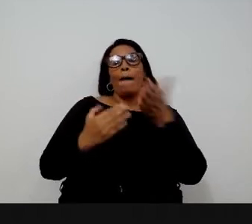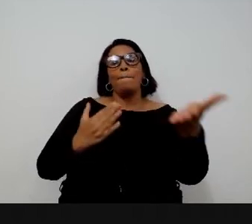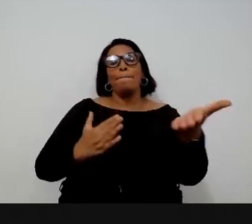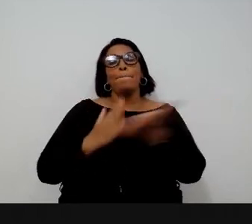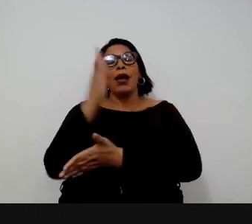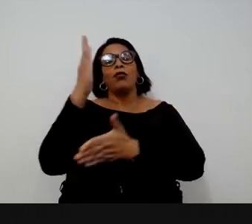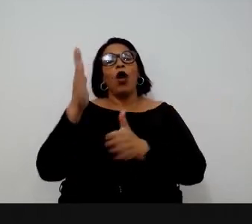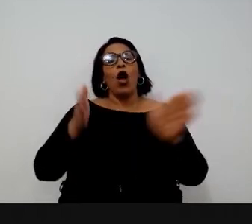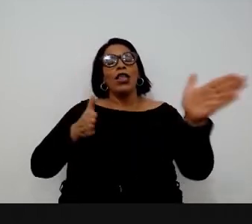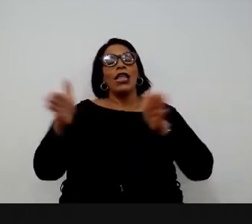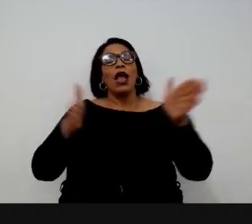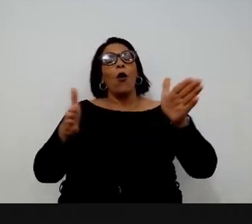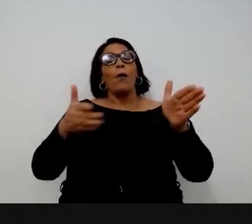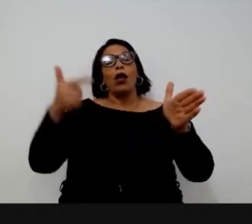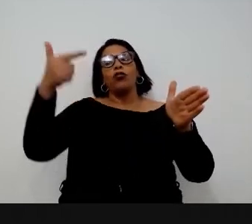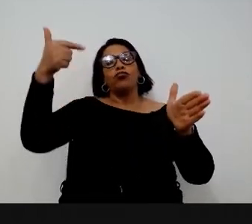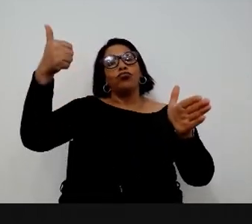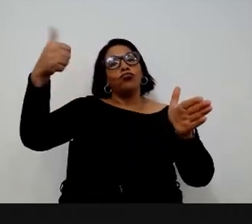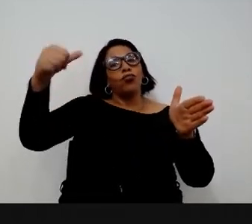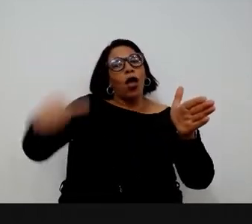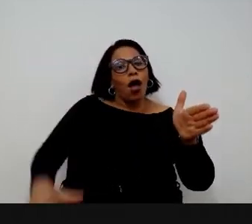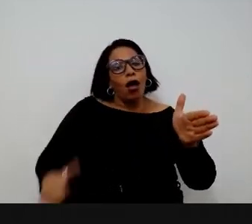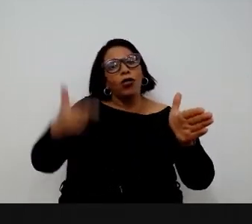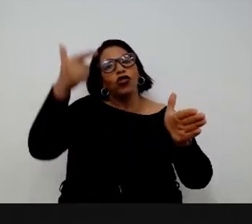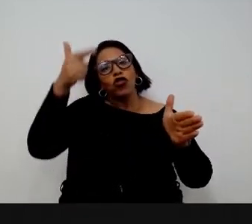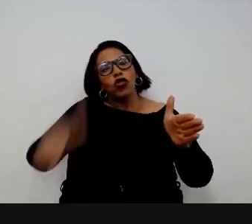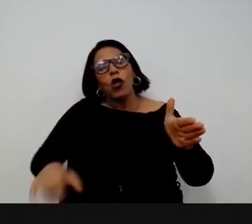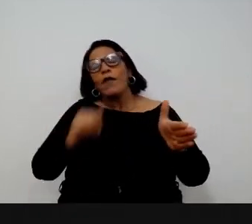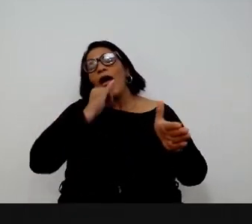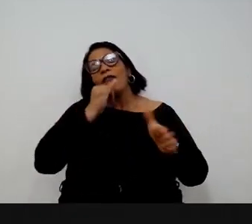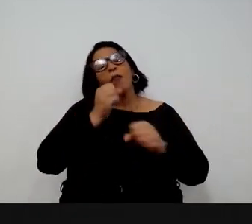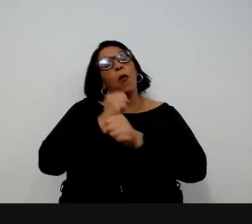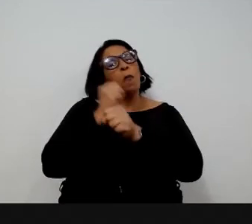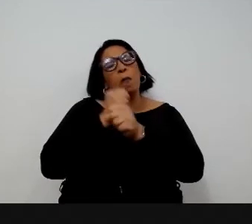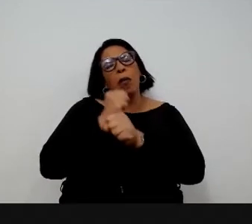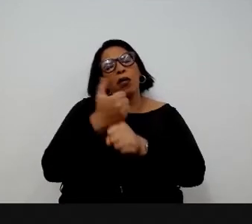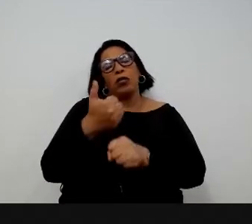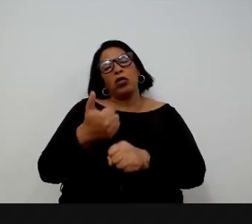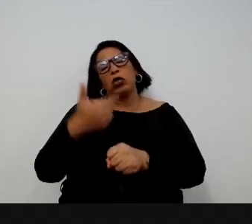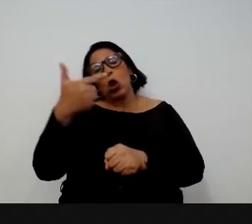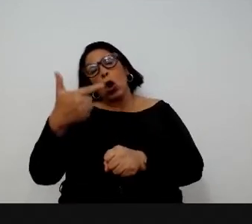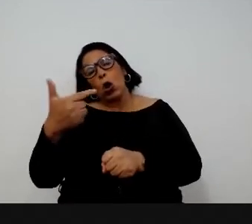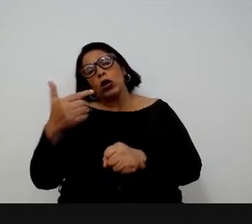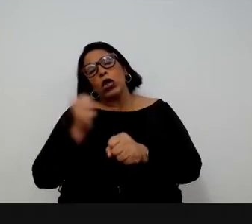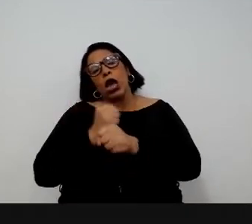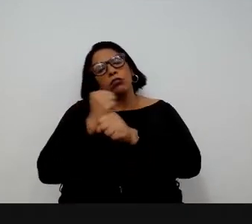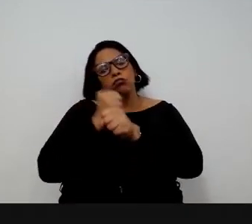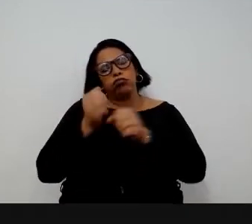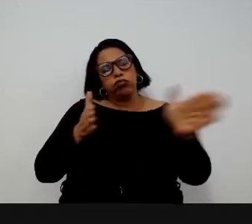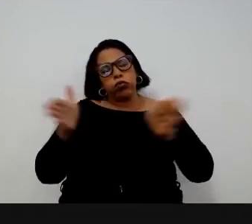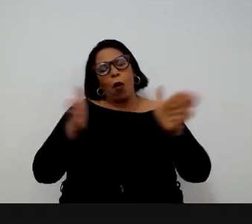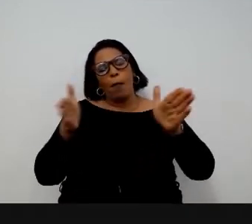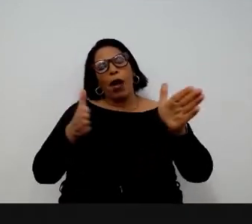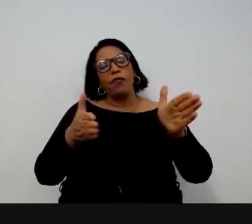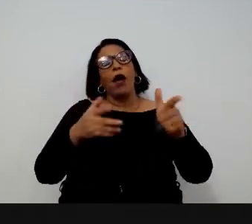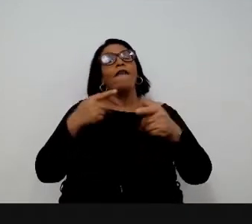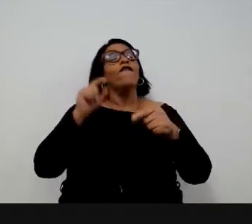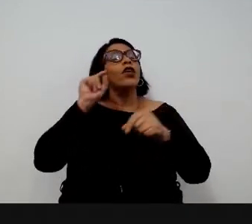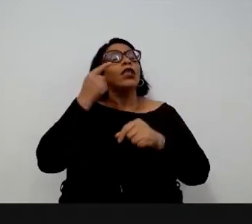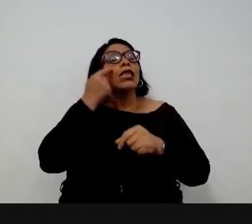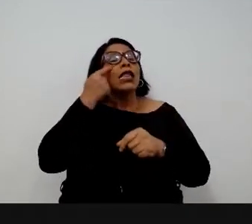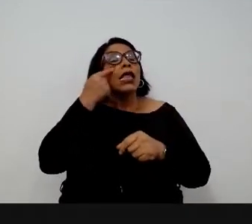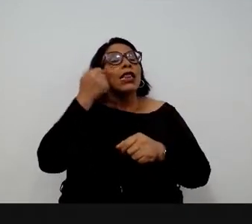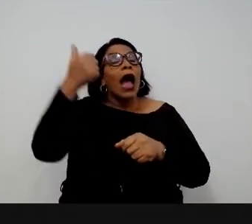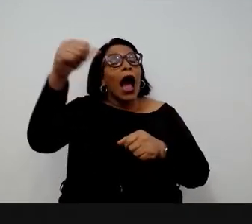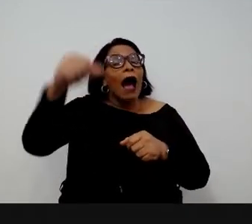prazo para que ela seja revista, depois de 12 anos, só para garantir que não existe nenhum anacronismo ao longo do tempo. Eu não sei qual é